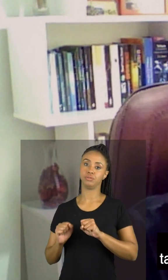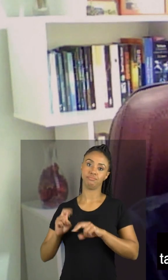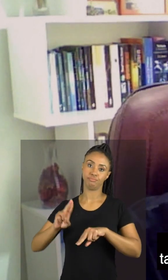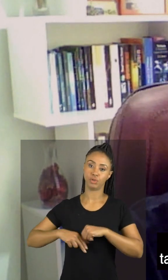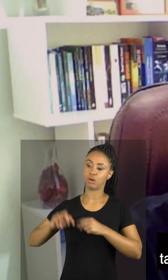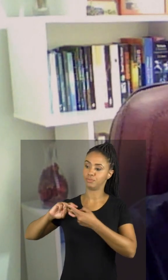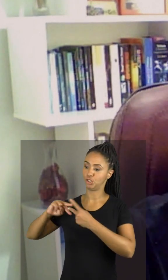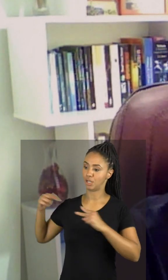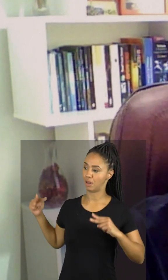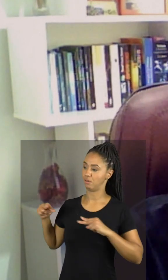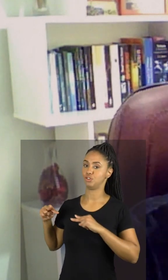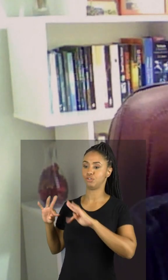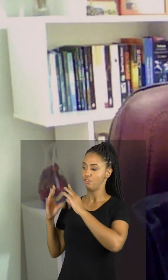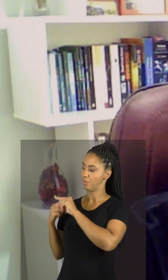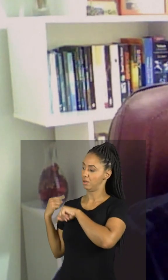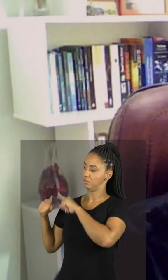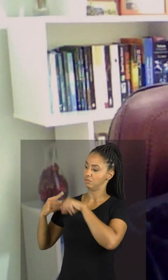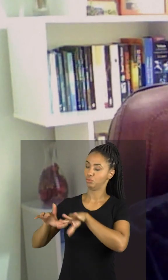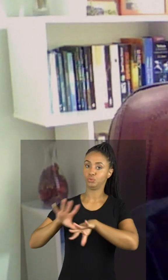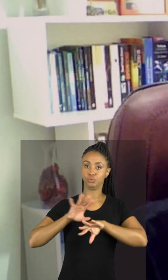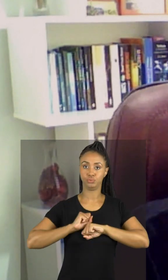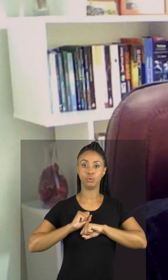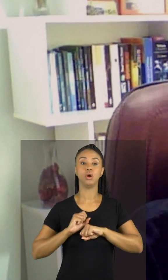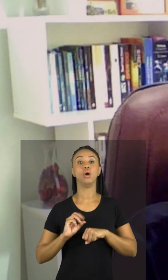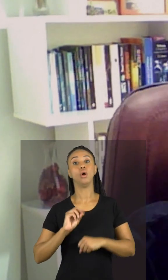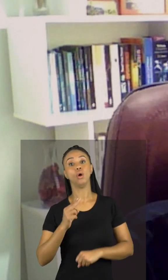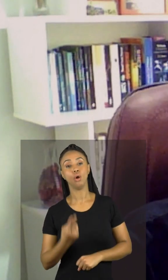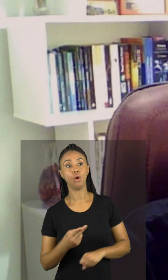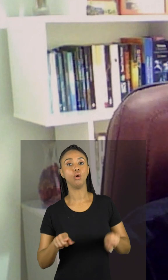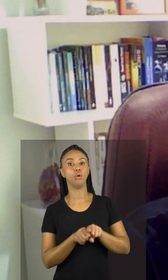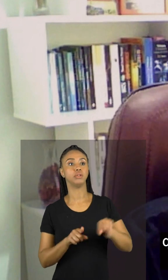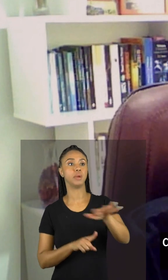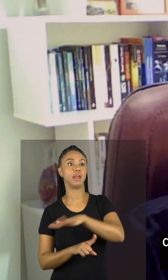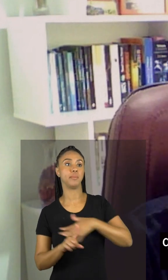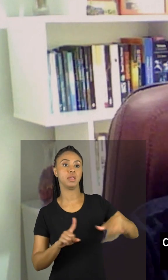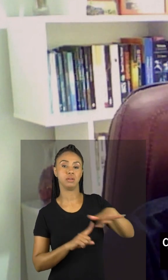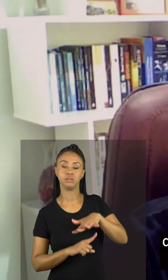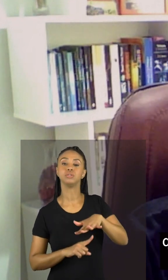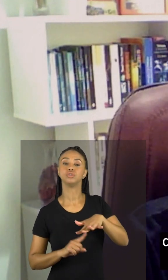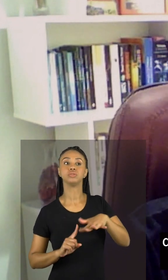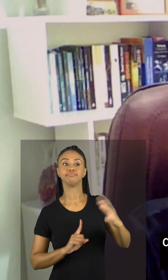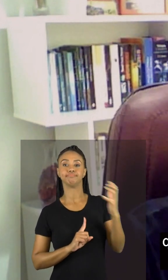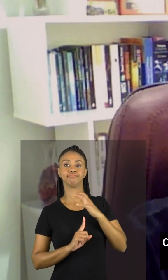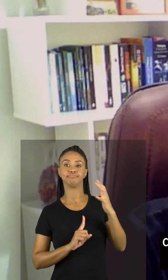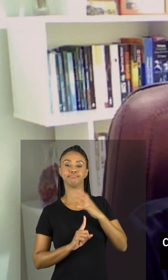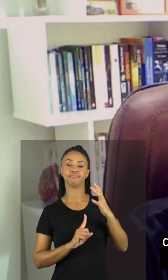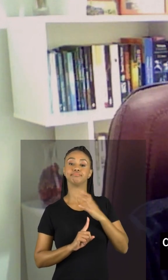quanto ambiental, tá bom? Então, é uma mistura de causas genéticas ambientais que fazem com que as pessoas